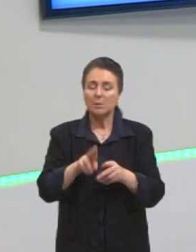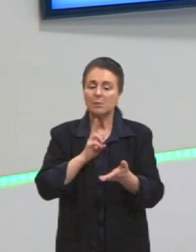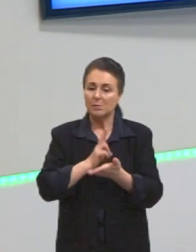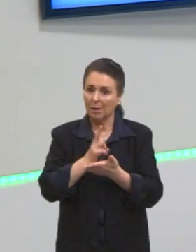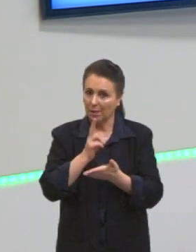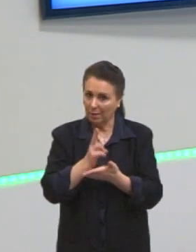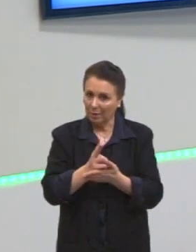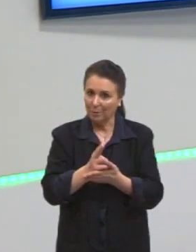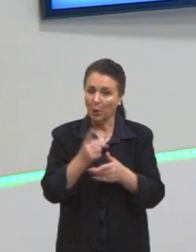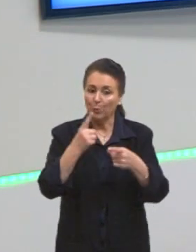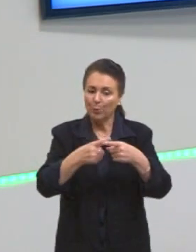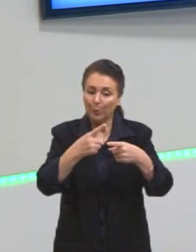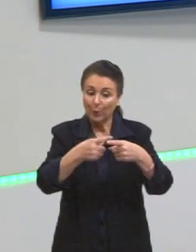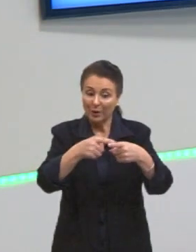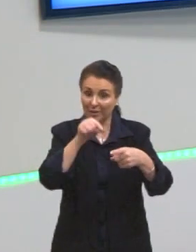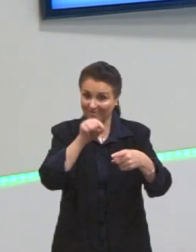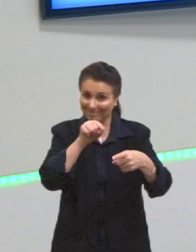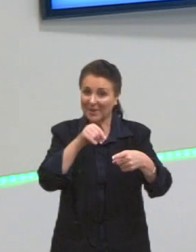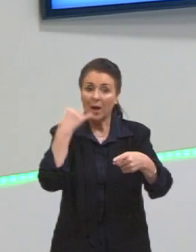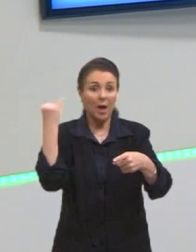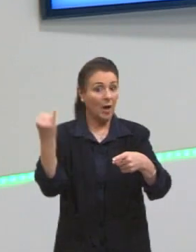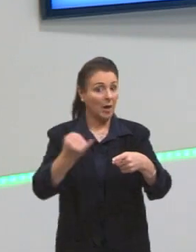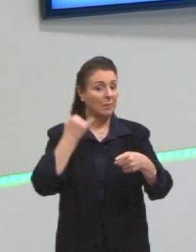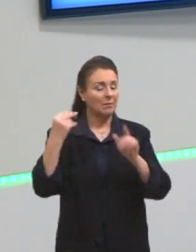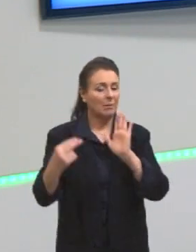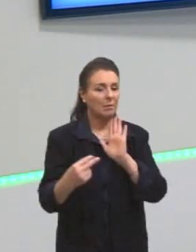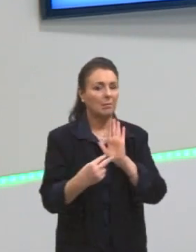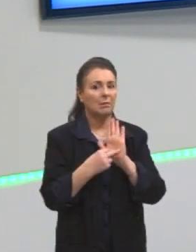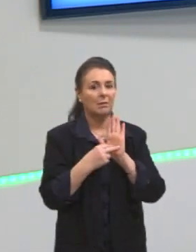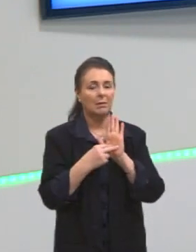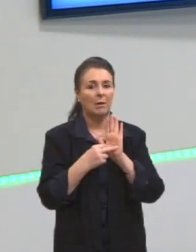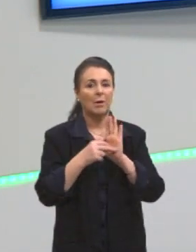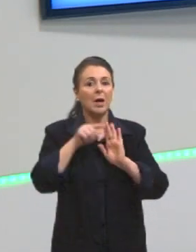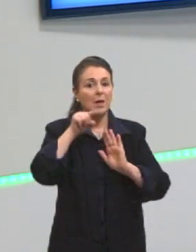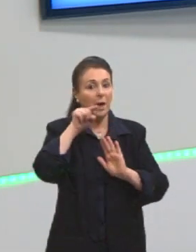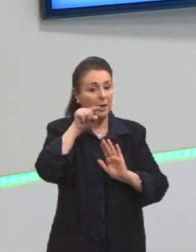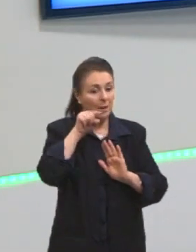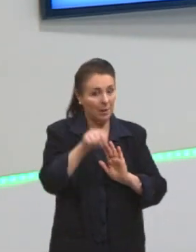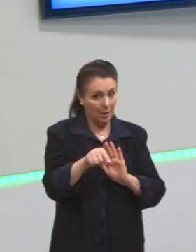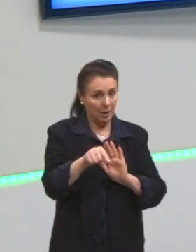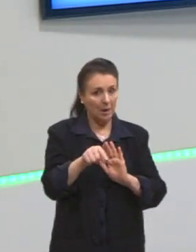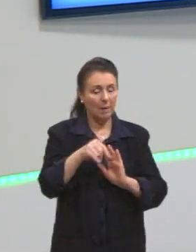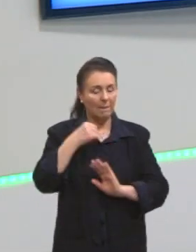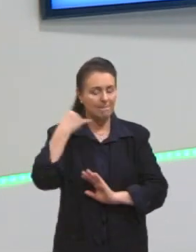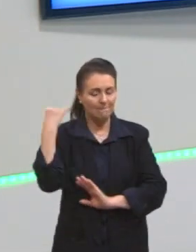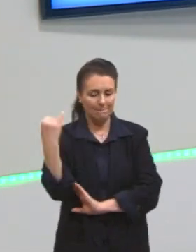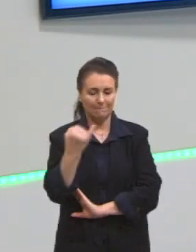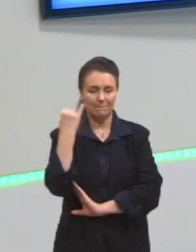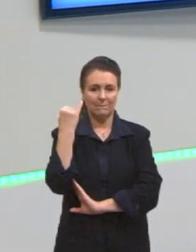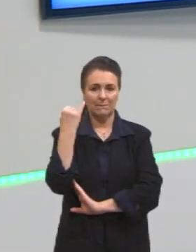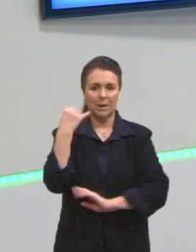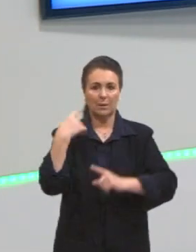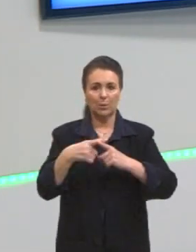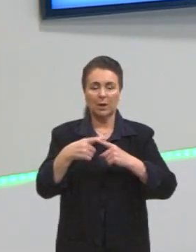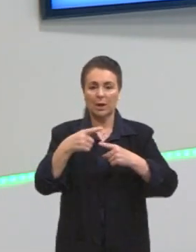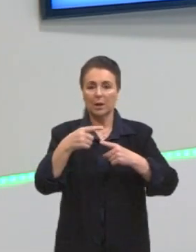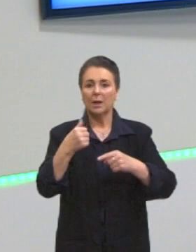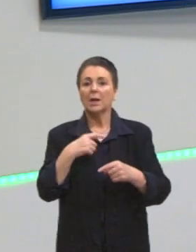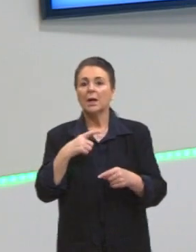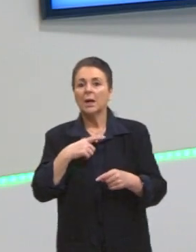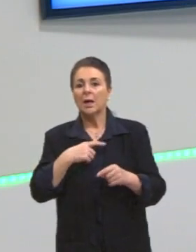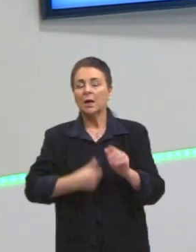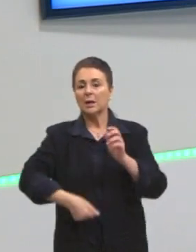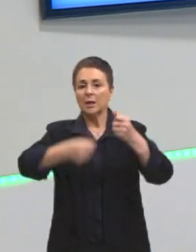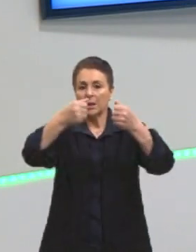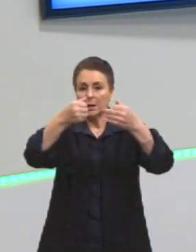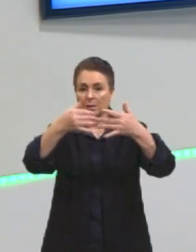e eles sempre serão. Atente-se a isso. E aqui, ele é fundamental porque o porquê define o motivo de eu